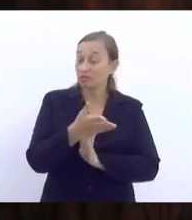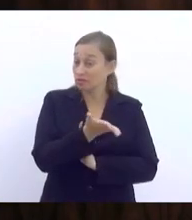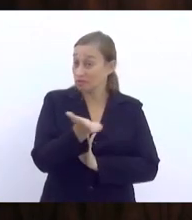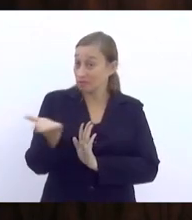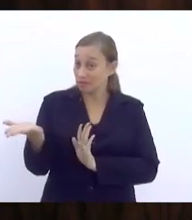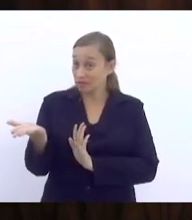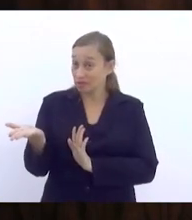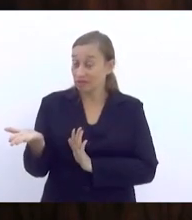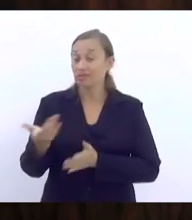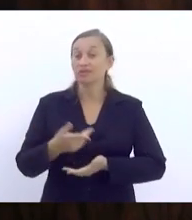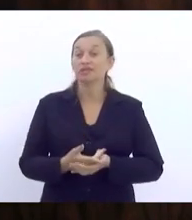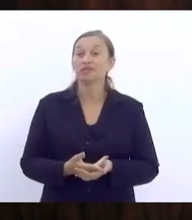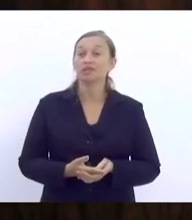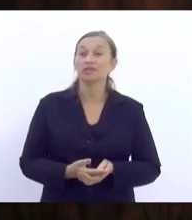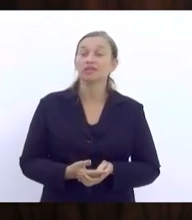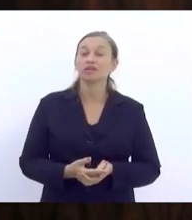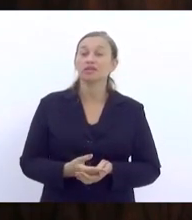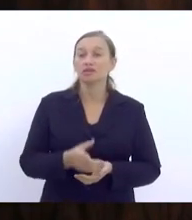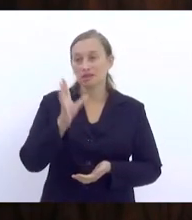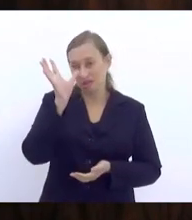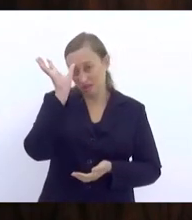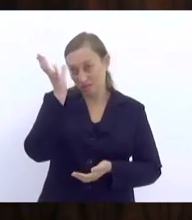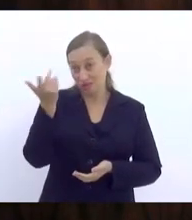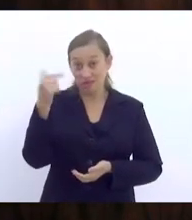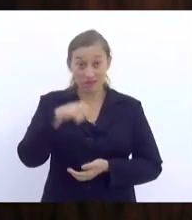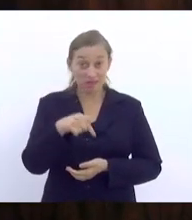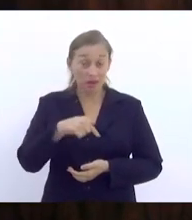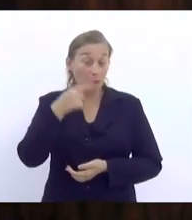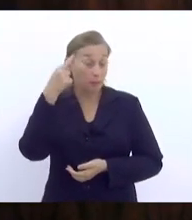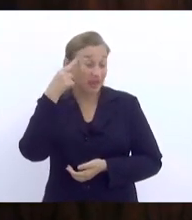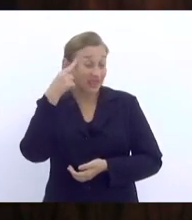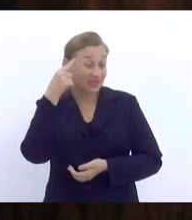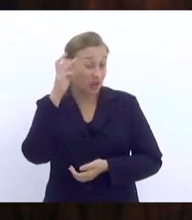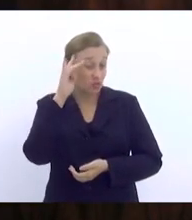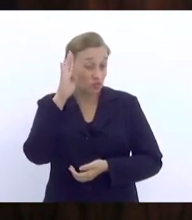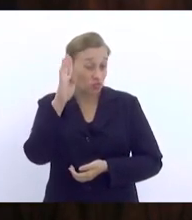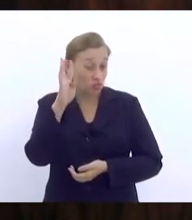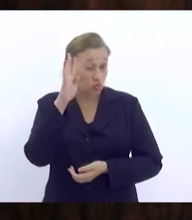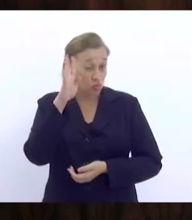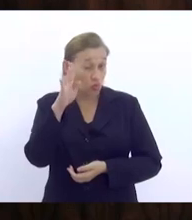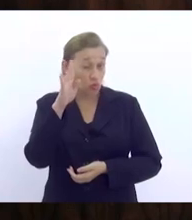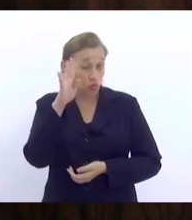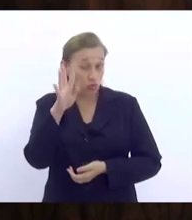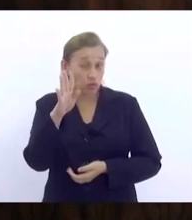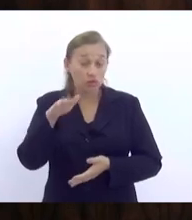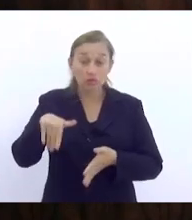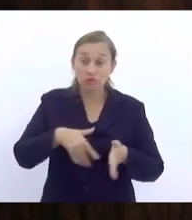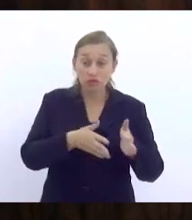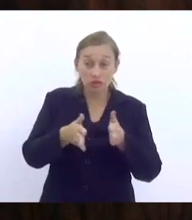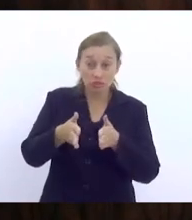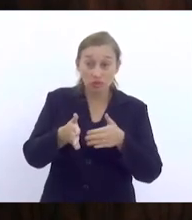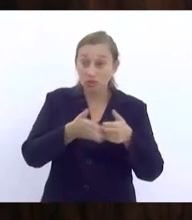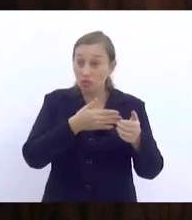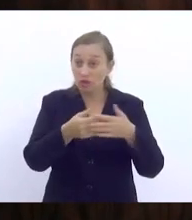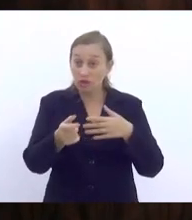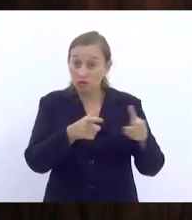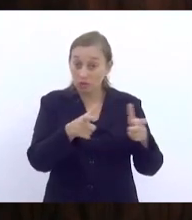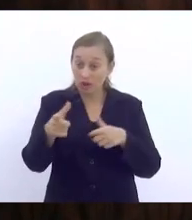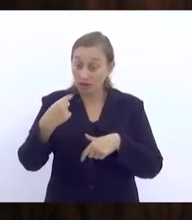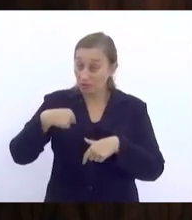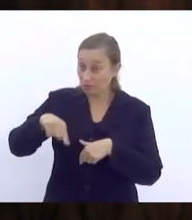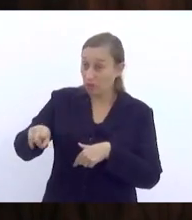chance de resolver aqui, mas que a gente reflita um pouco isso nos caminhos por onde a gente passar.